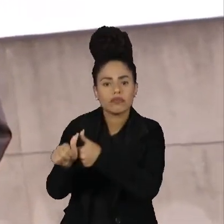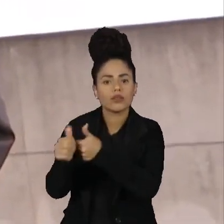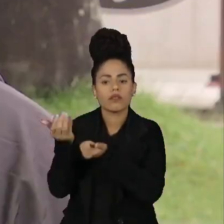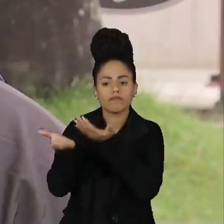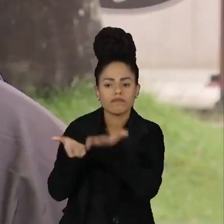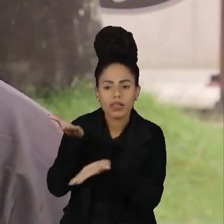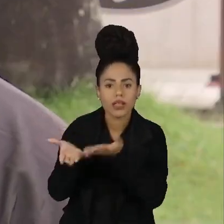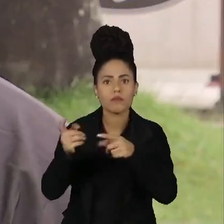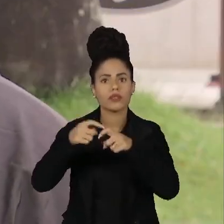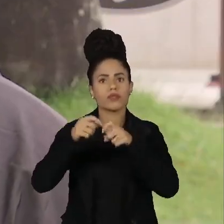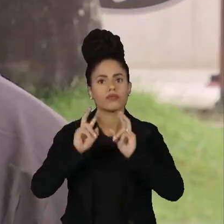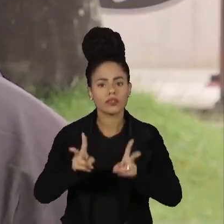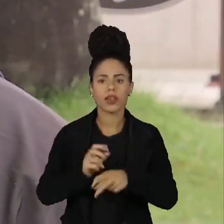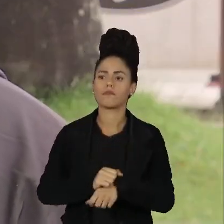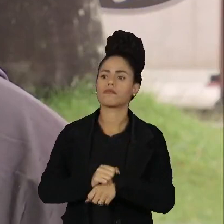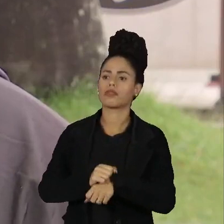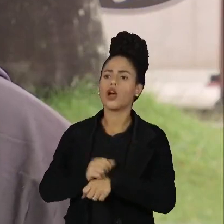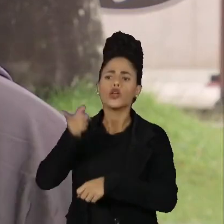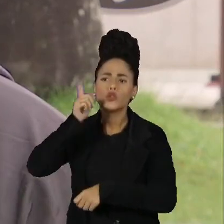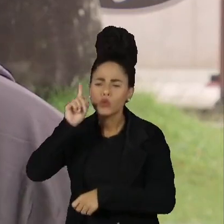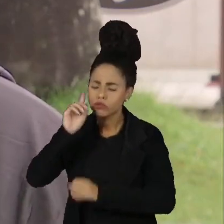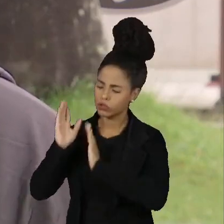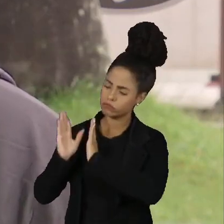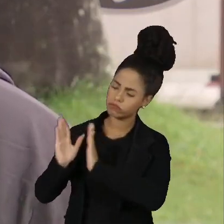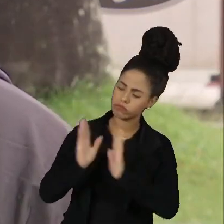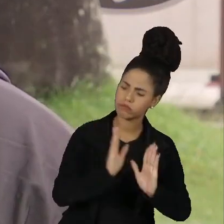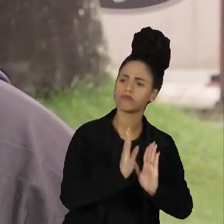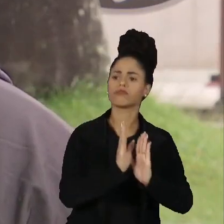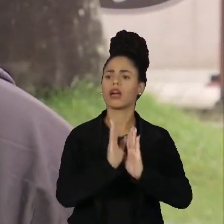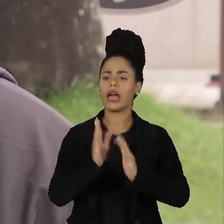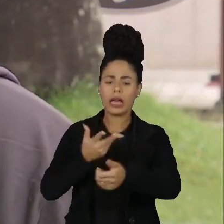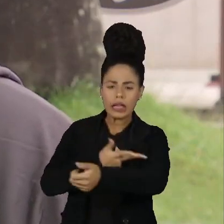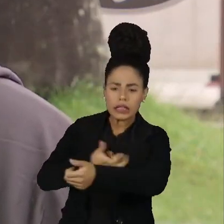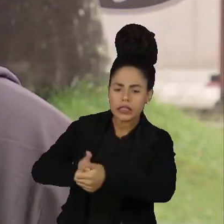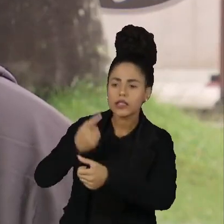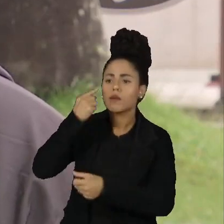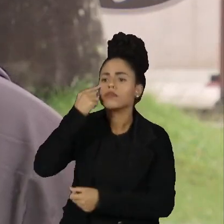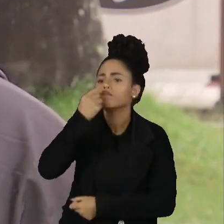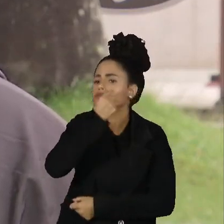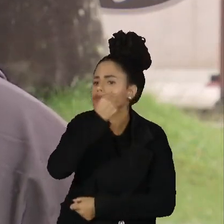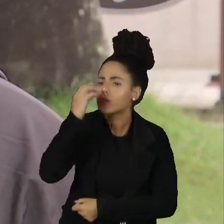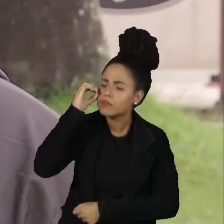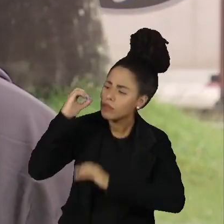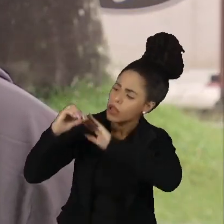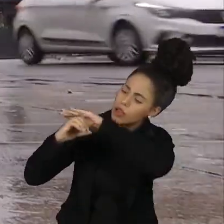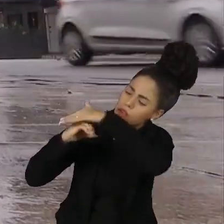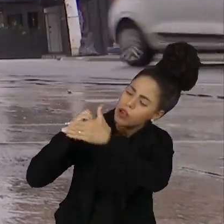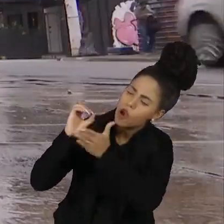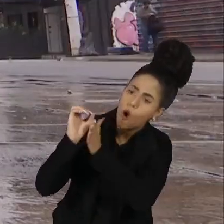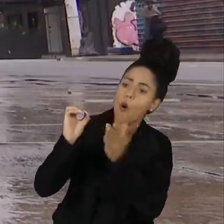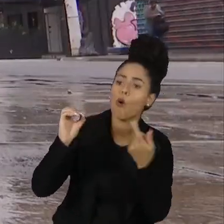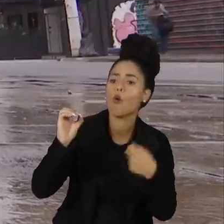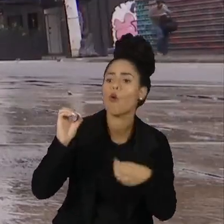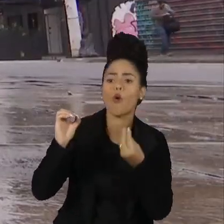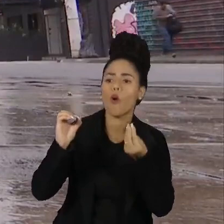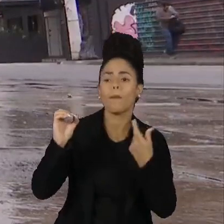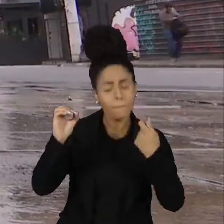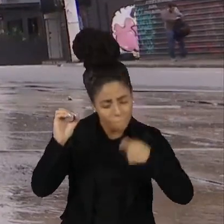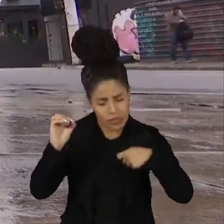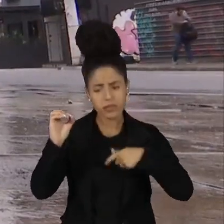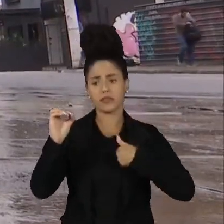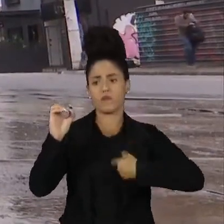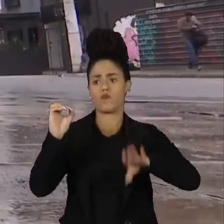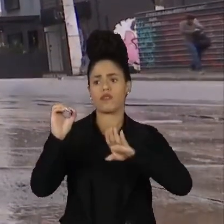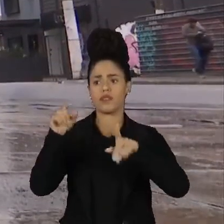frequente. Consulta de rotina, exames, para ver como está o fundo do olho, como está a retina. Para mim é importante porque o